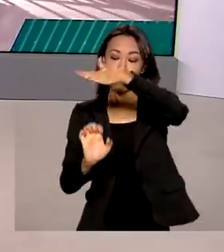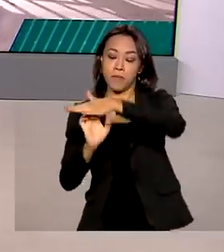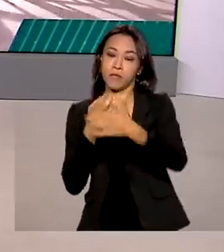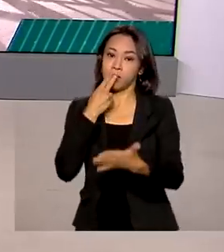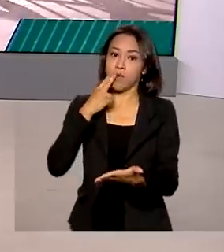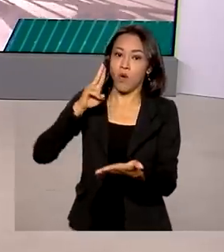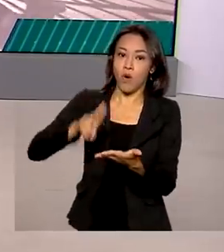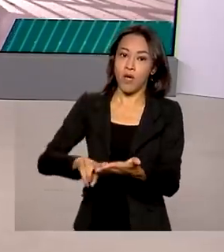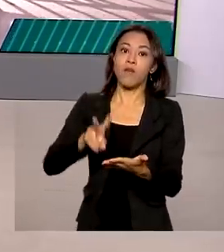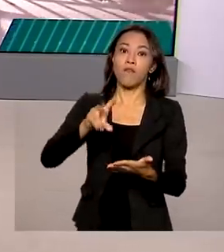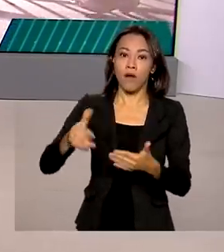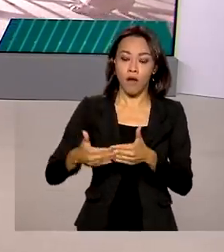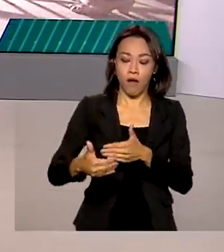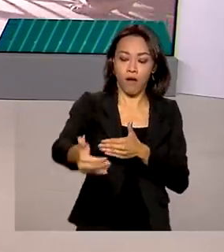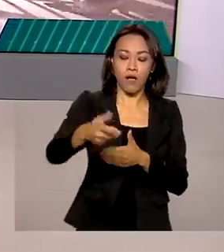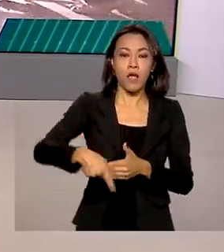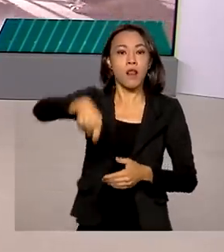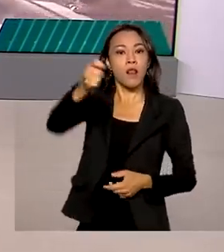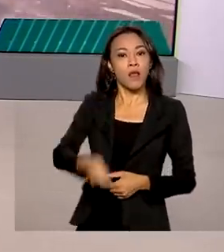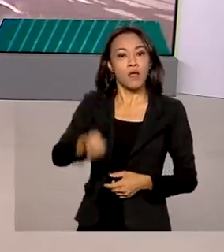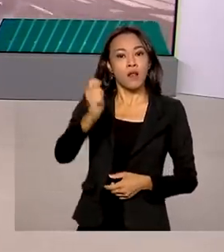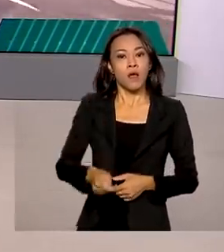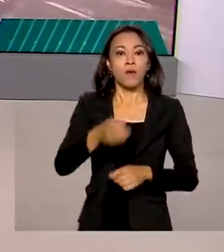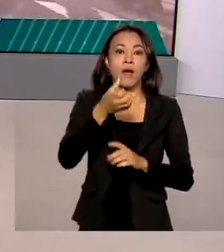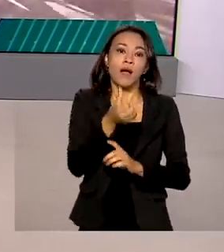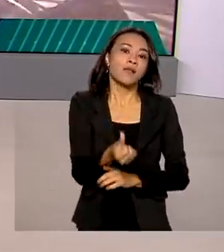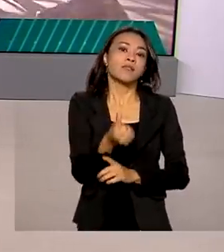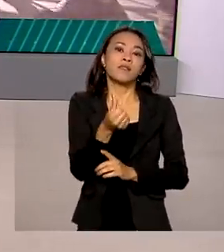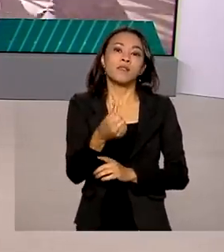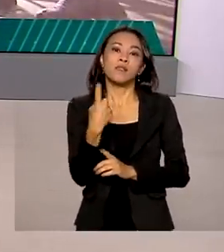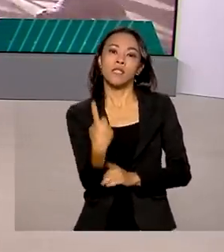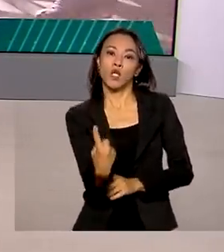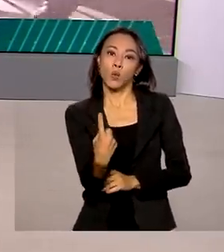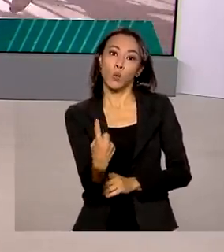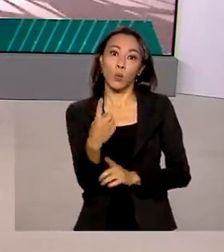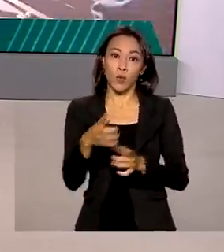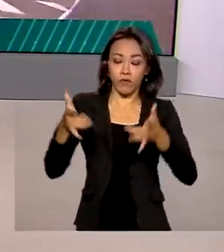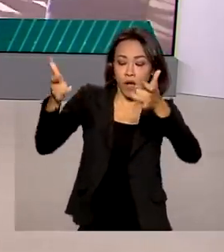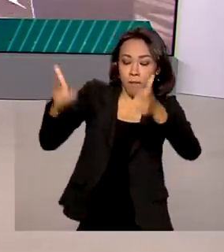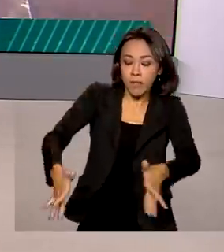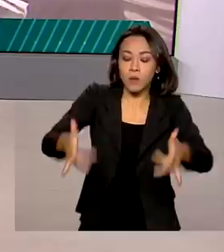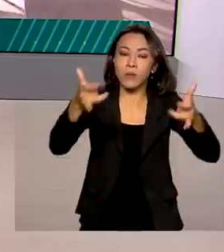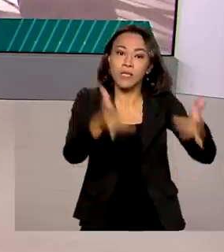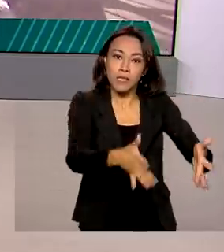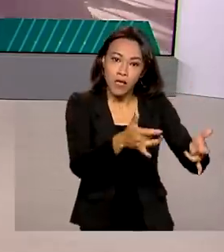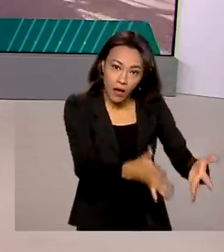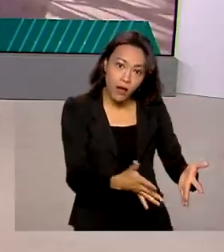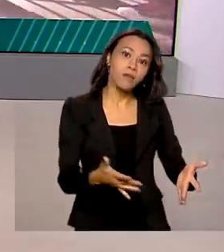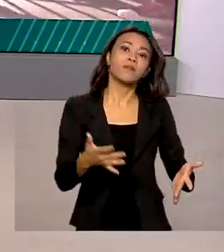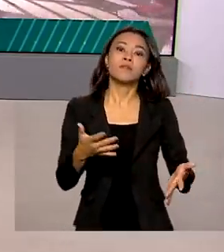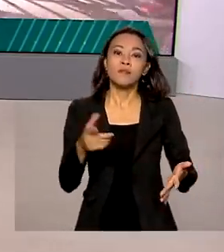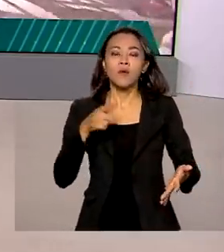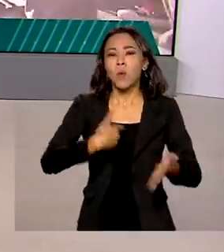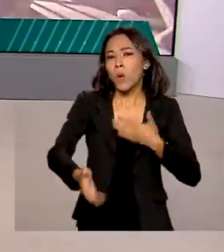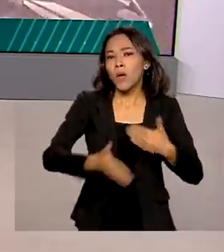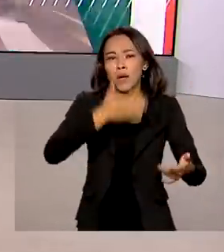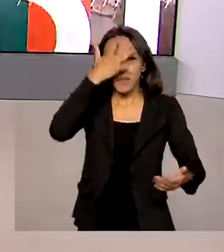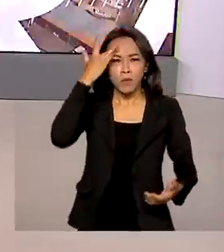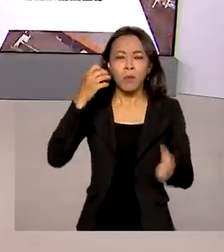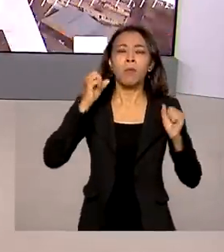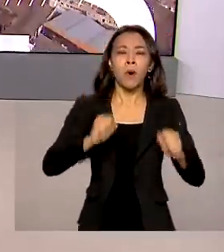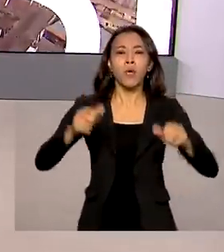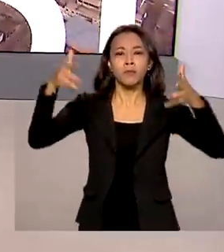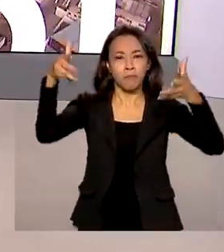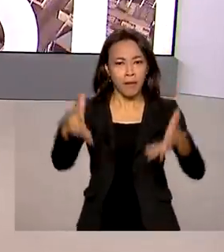61 mil itens que não foram entregues aos destinatários ou devolvidos ao serviço de transporte. Qualquer pessoa pode